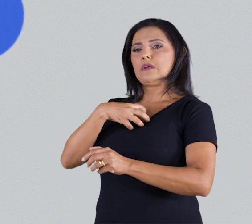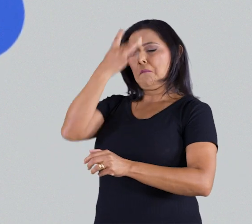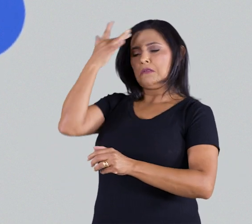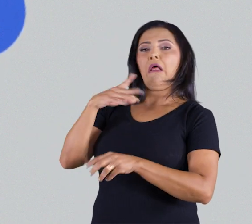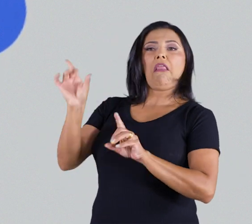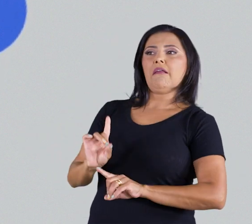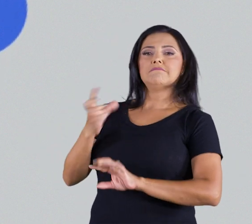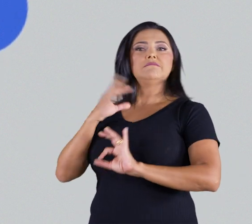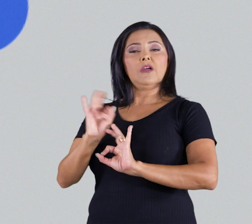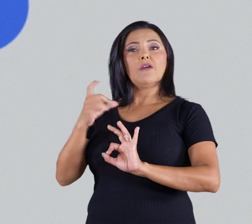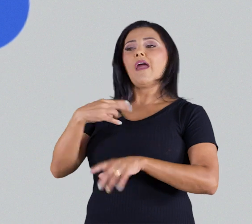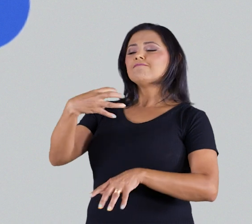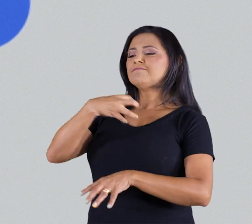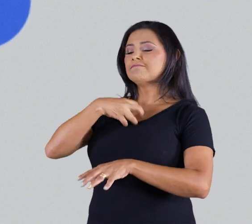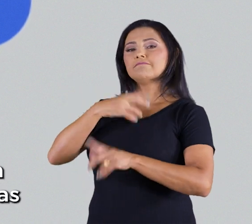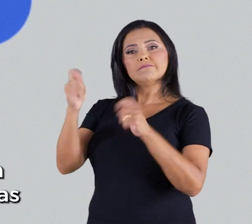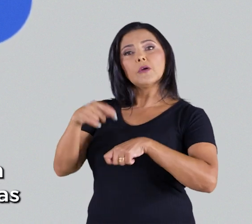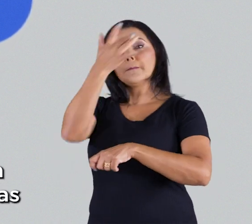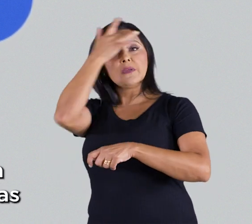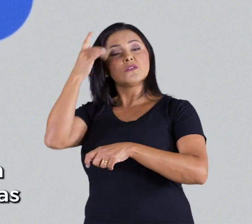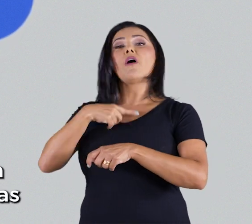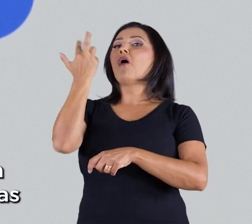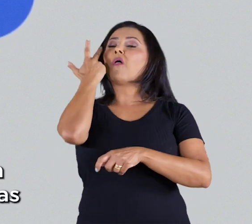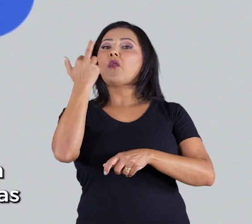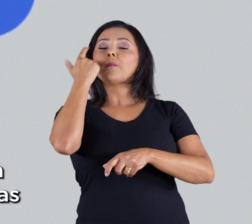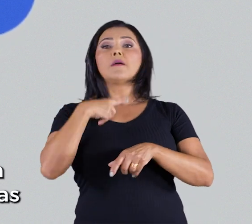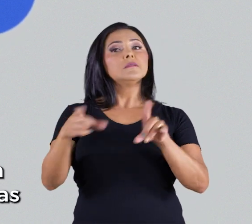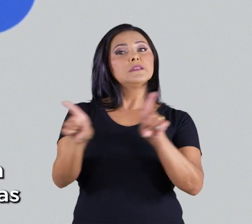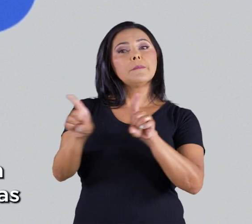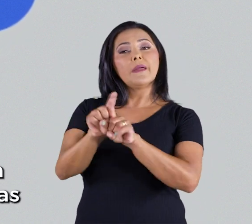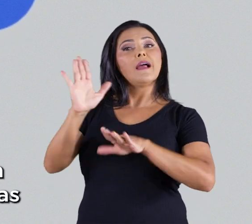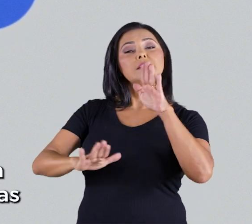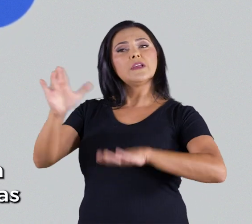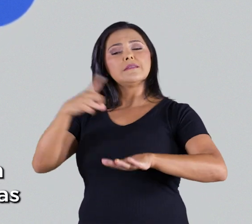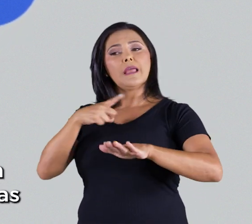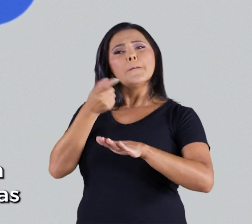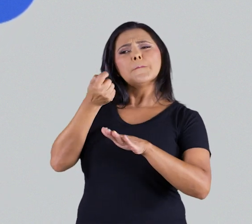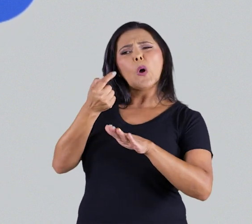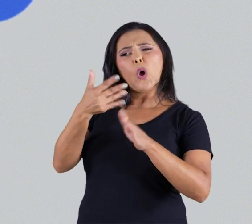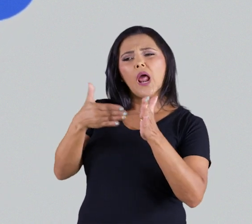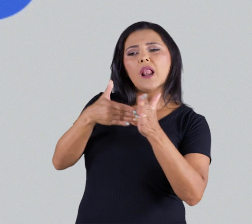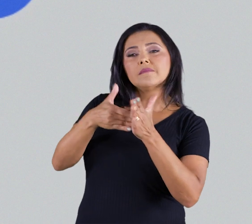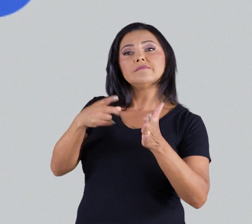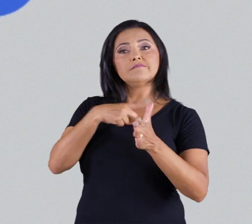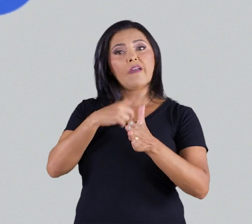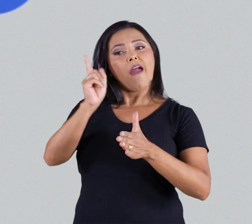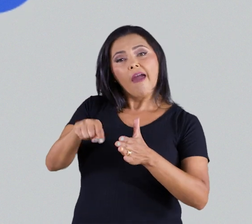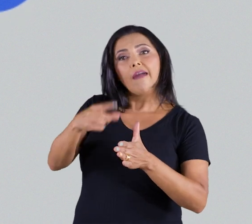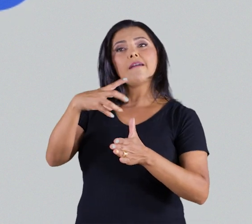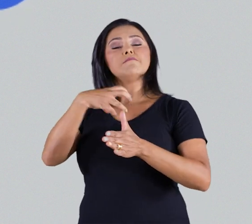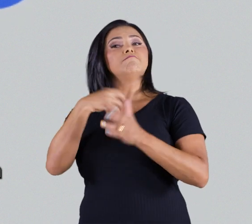fazem sentir como uma pessoa deficiente, eles me fazem sentir como uma pessoa normal, apesar das minhas poucas